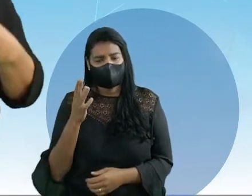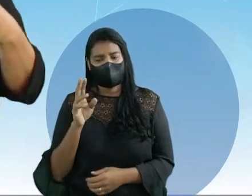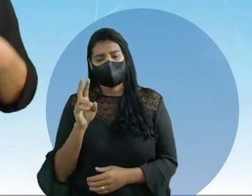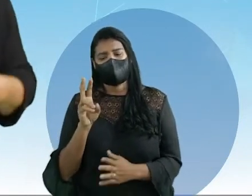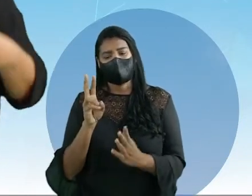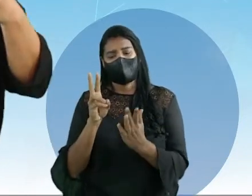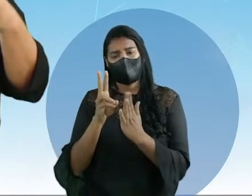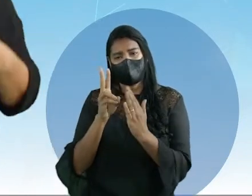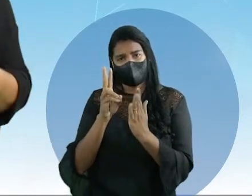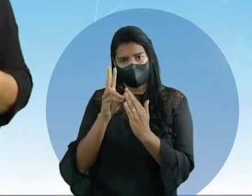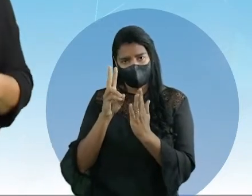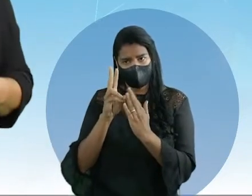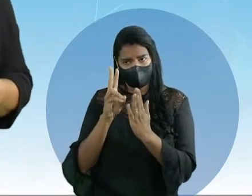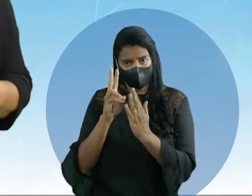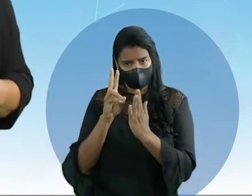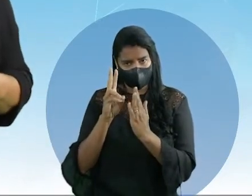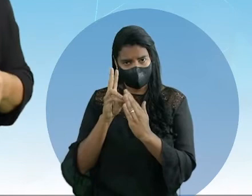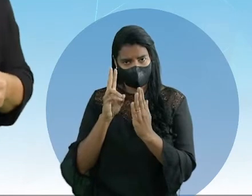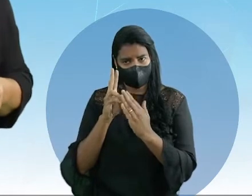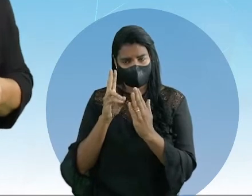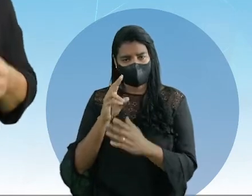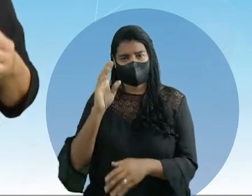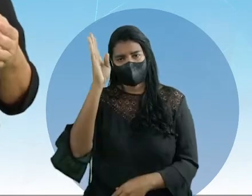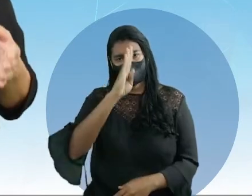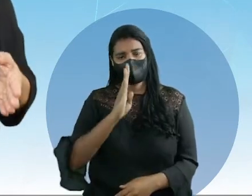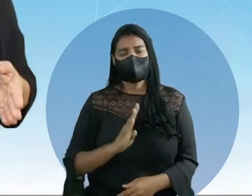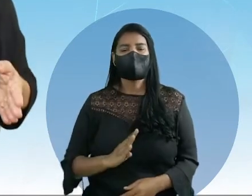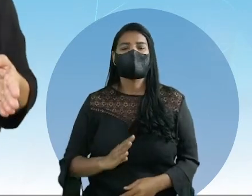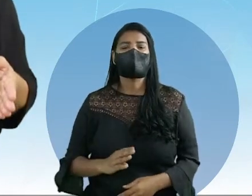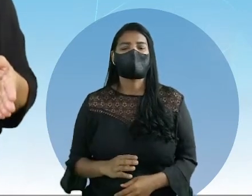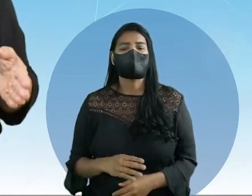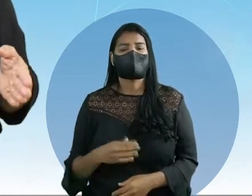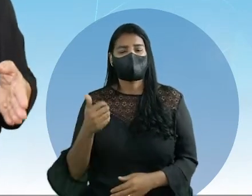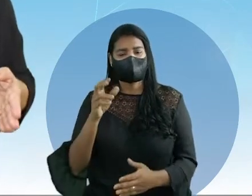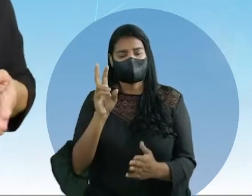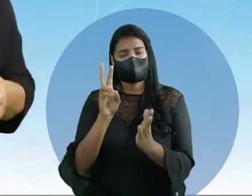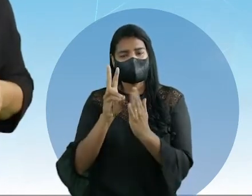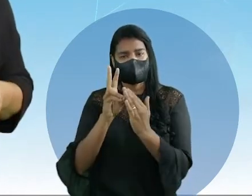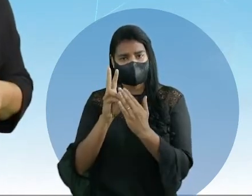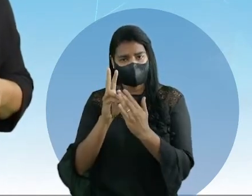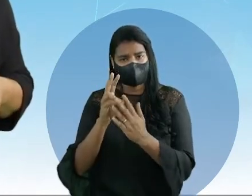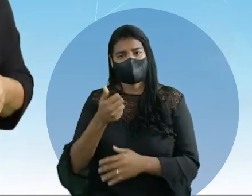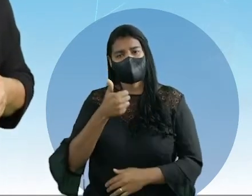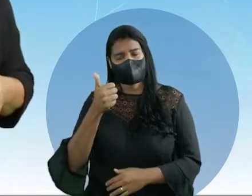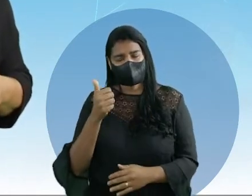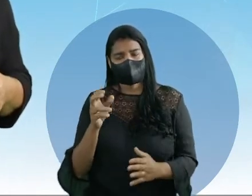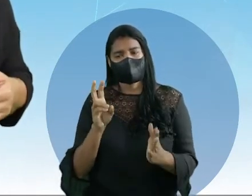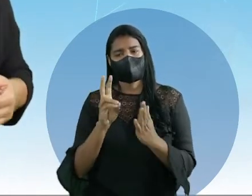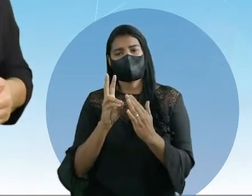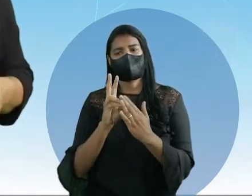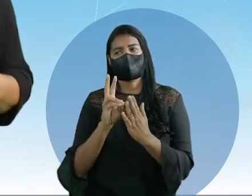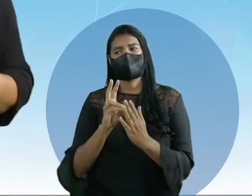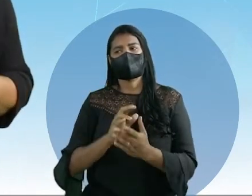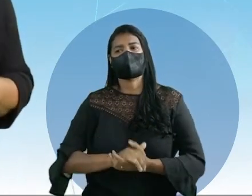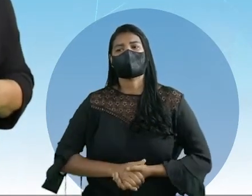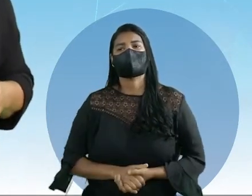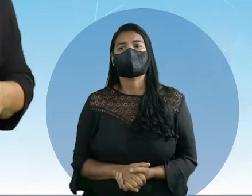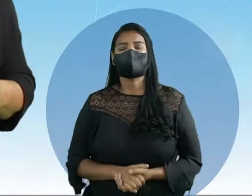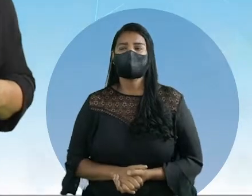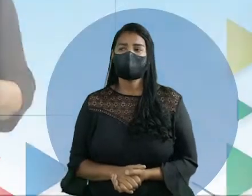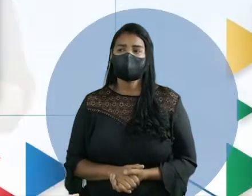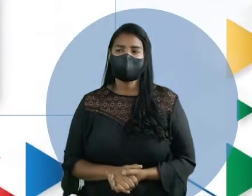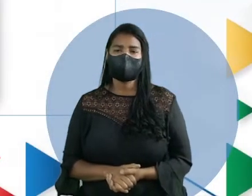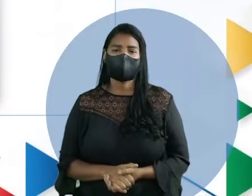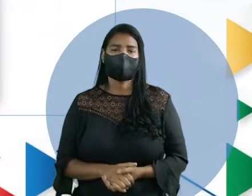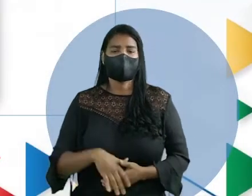nosso povo de origem aqui no Brasil. Os primeiros indígenas, nativos, tá? Vê aí a